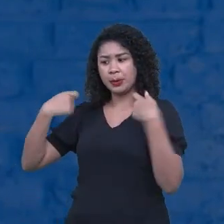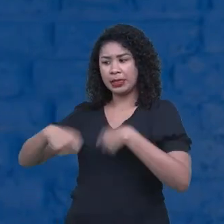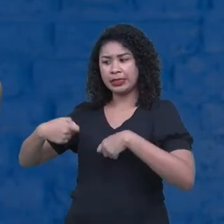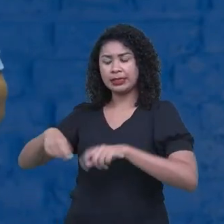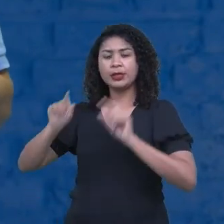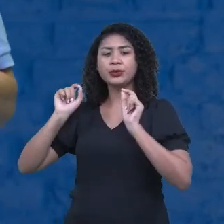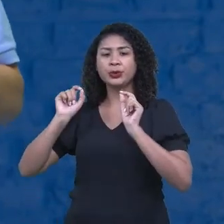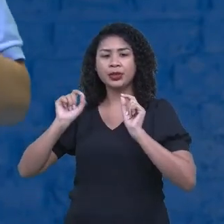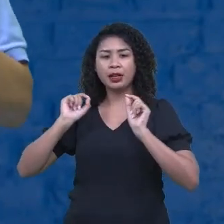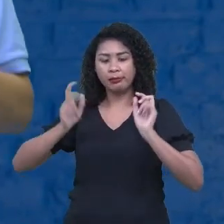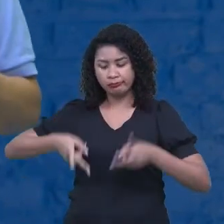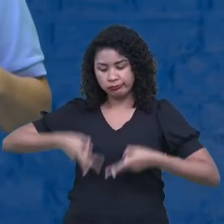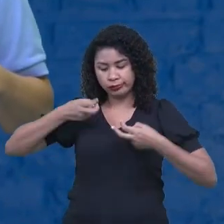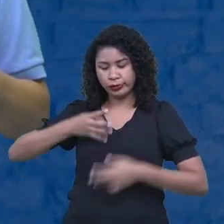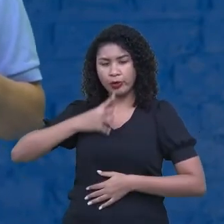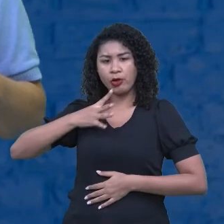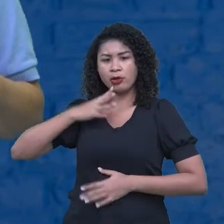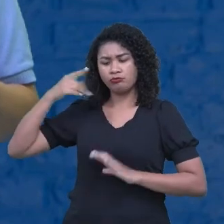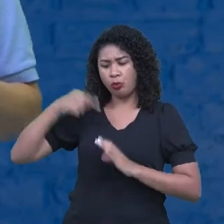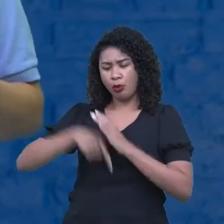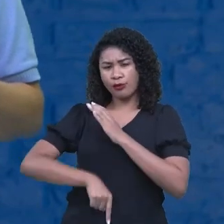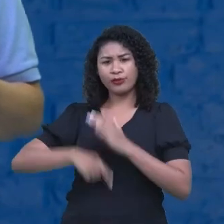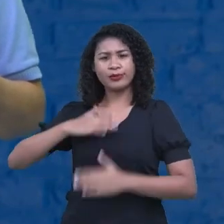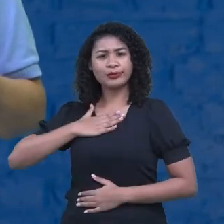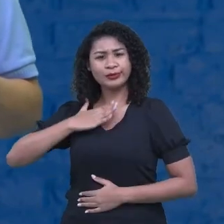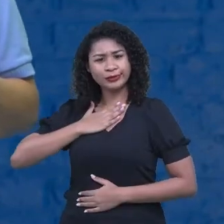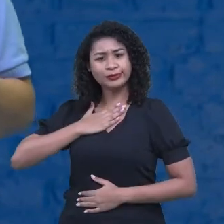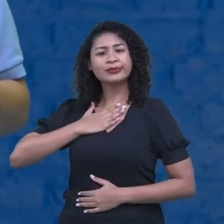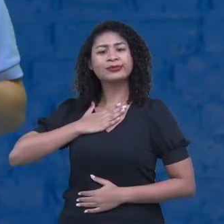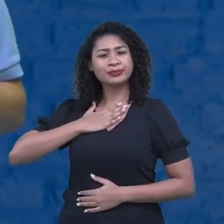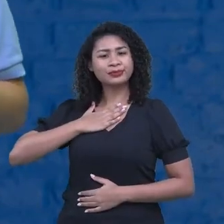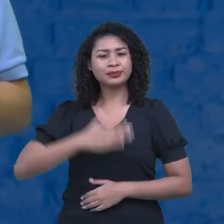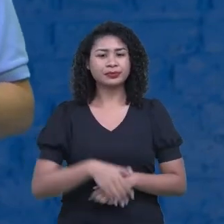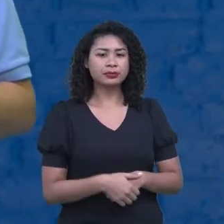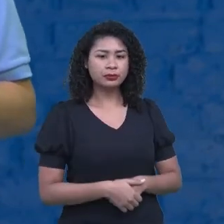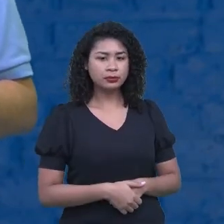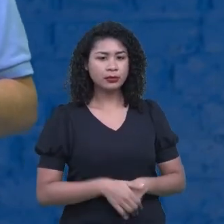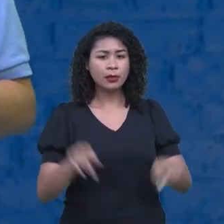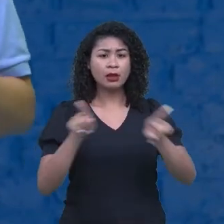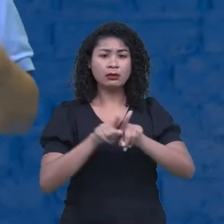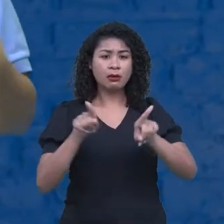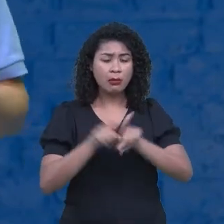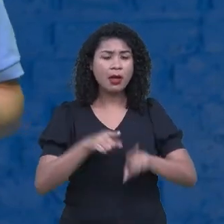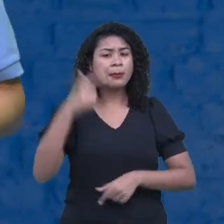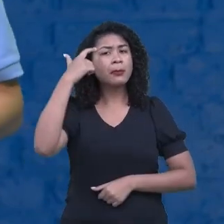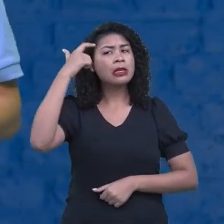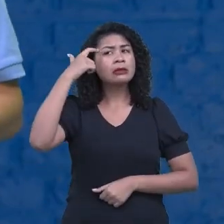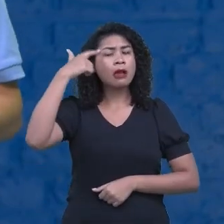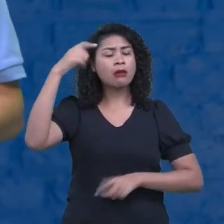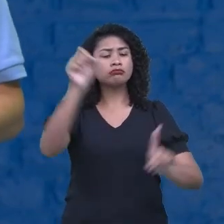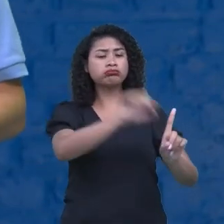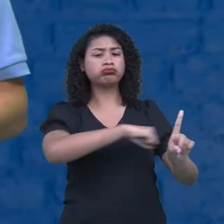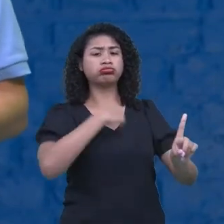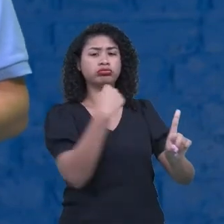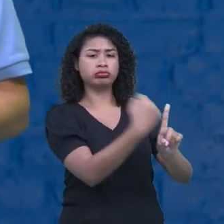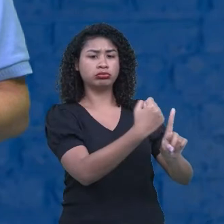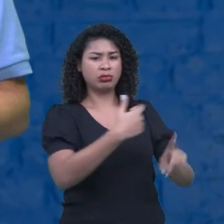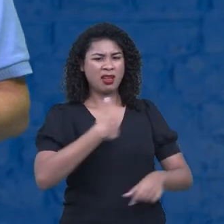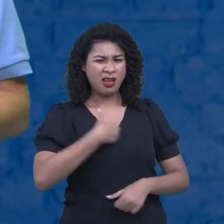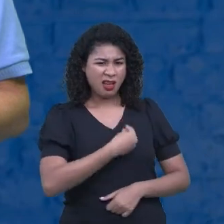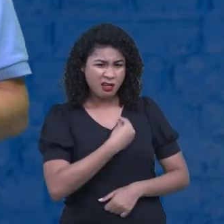autoconhecimento. Eu também tenho que ter o quê? A questão social. Eu não vivo só no mundo.